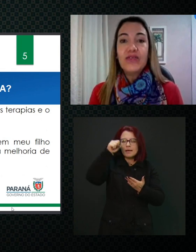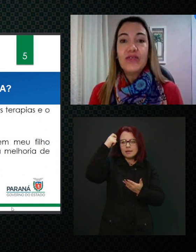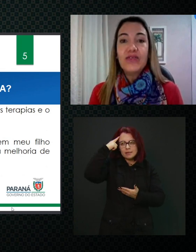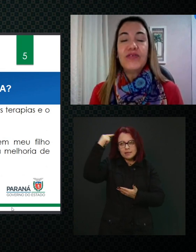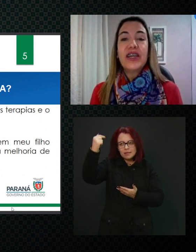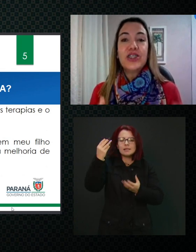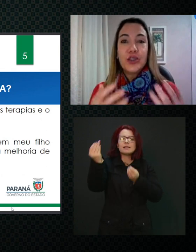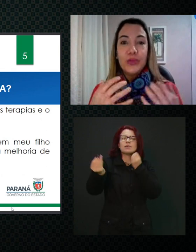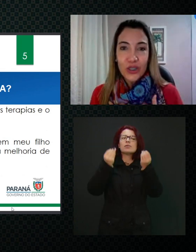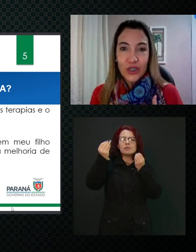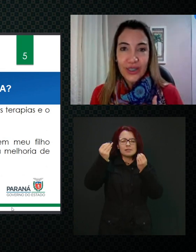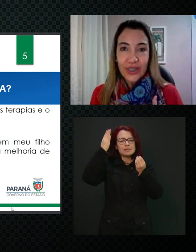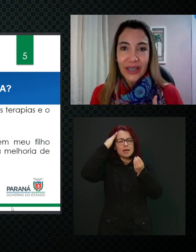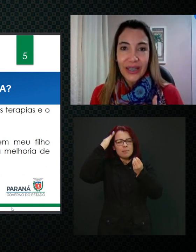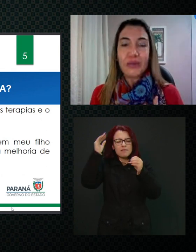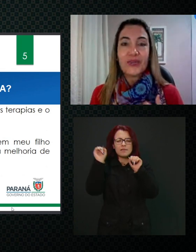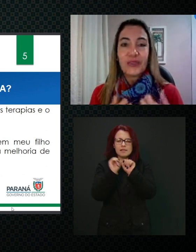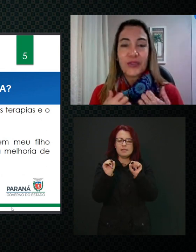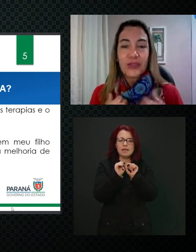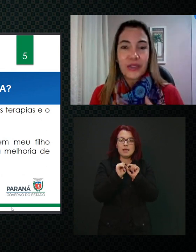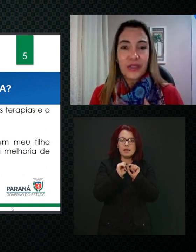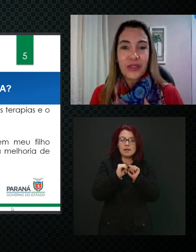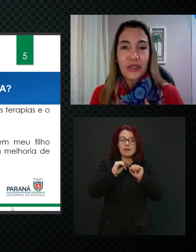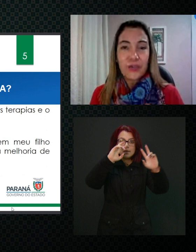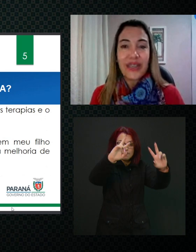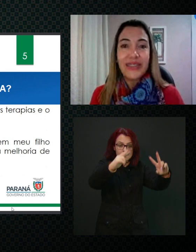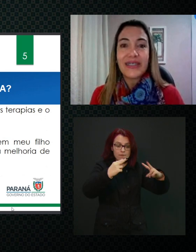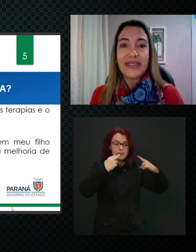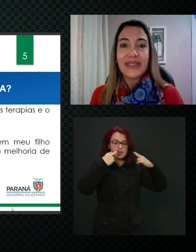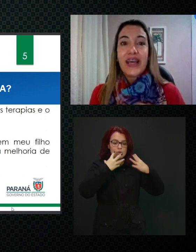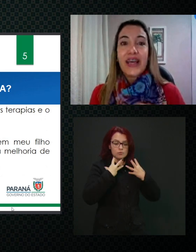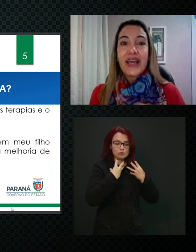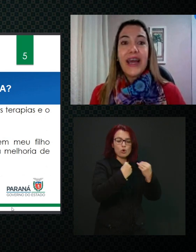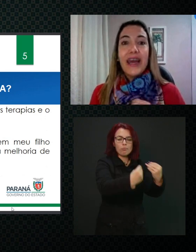e vejam em nós, né, professores especialistas,